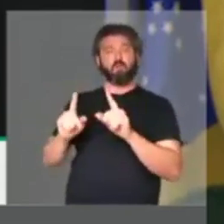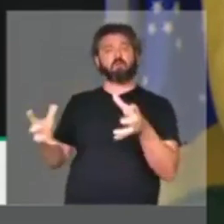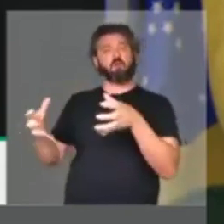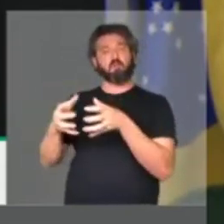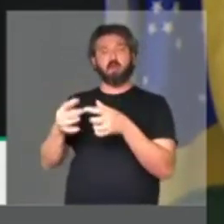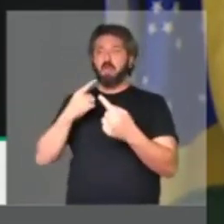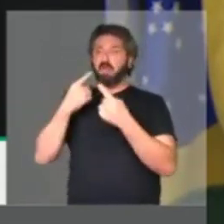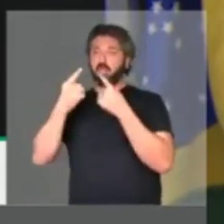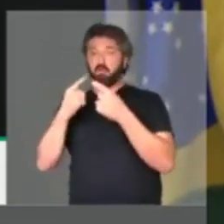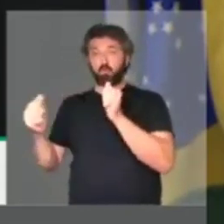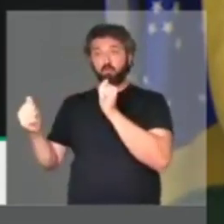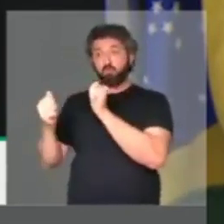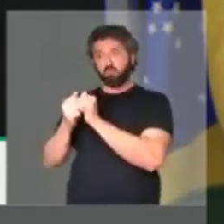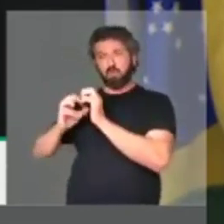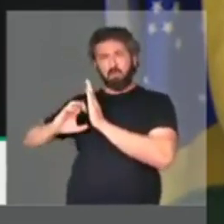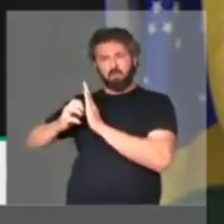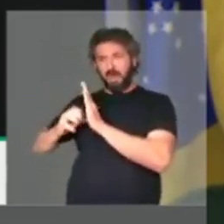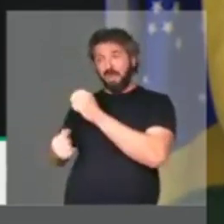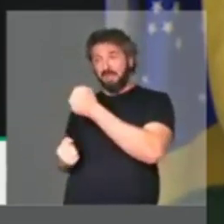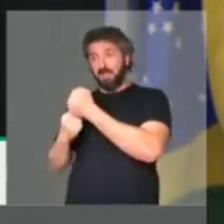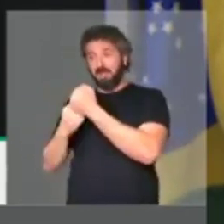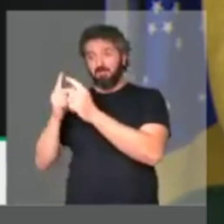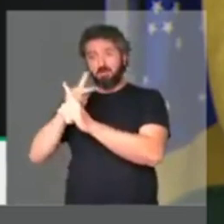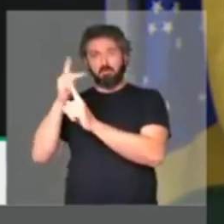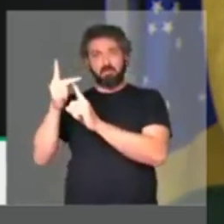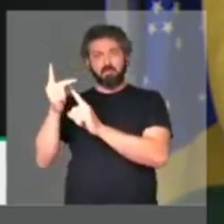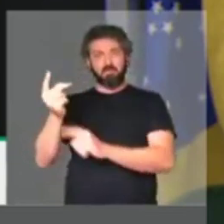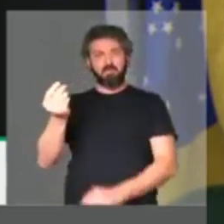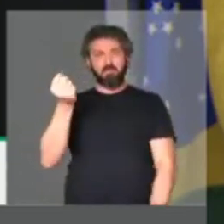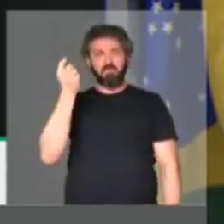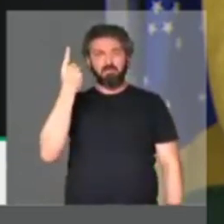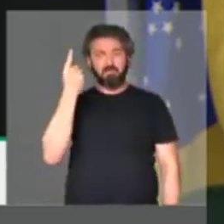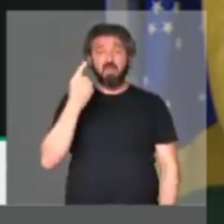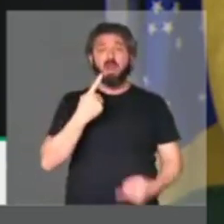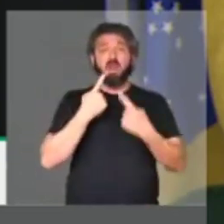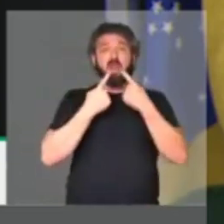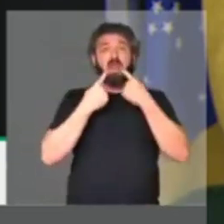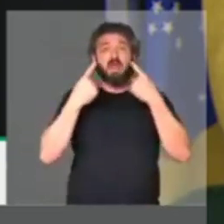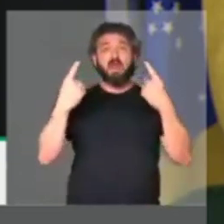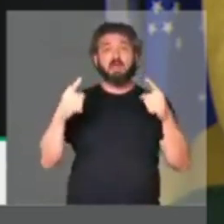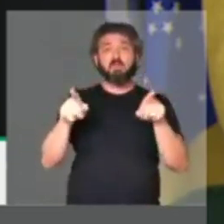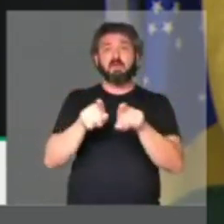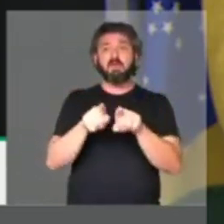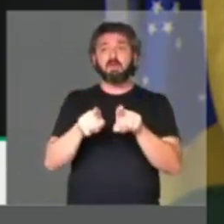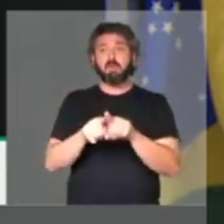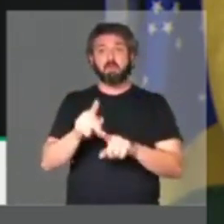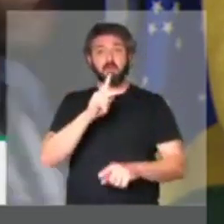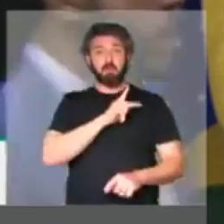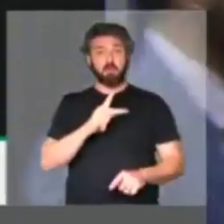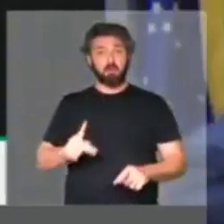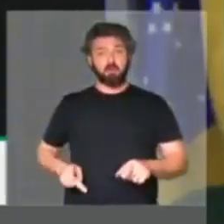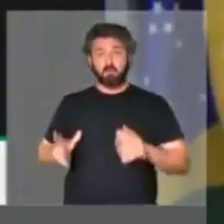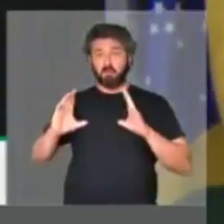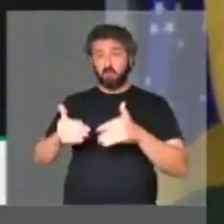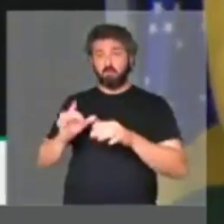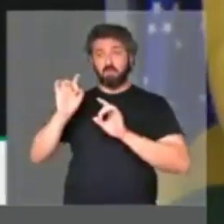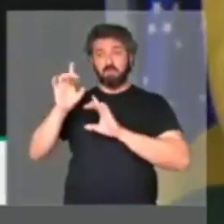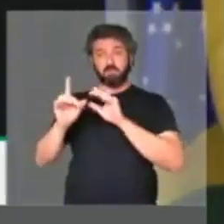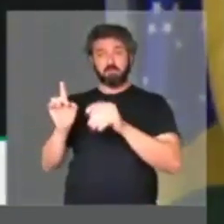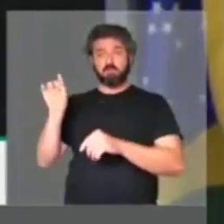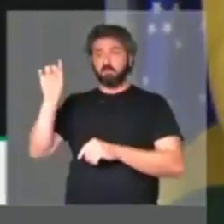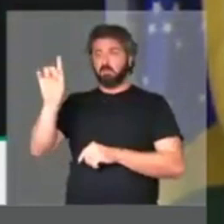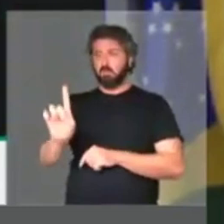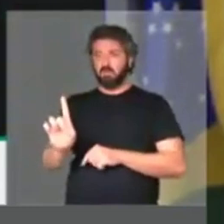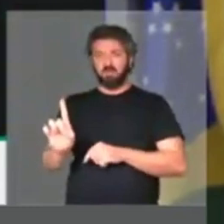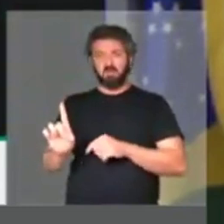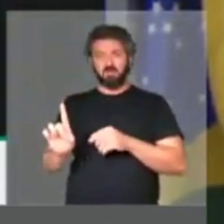coletiva de imprensa de partidos que apoiam a reforma da Previdência. E reclamando da presença do presidente da Comissão Especial, como